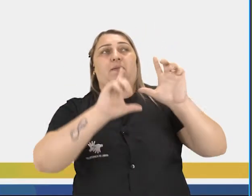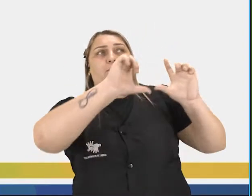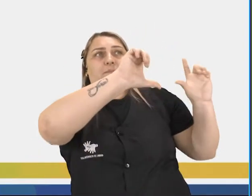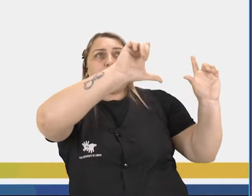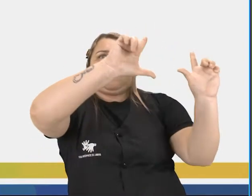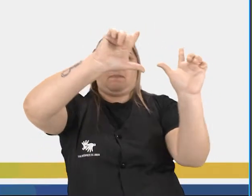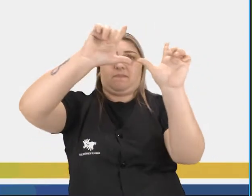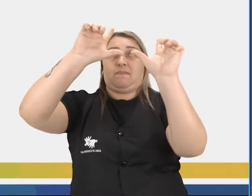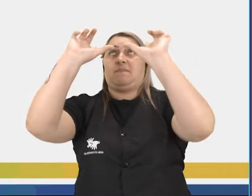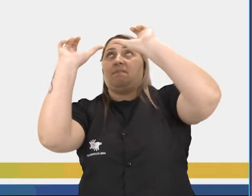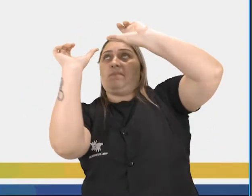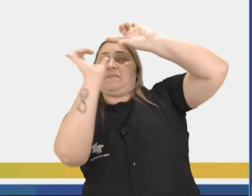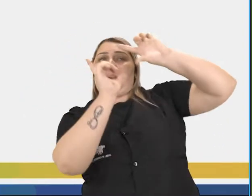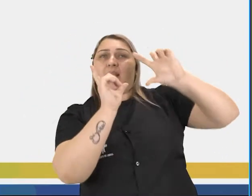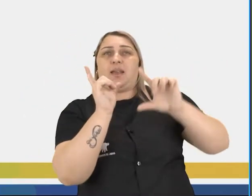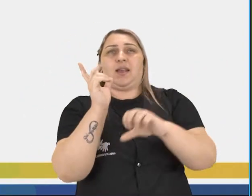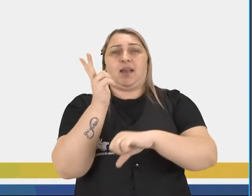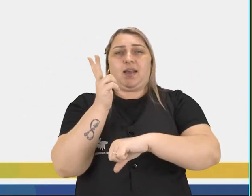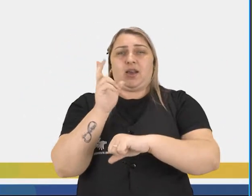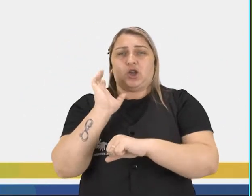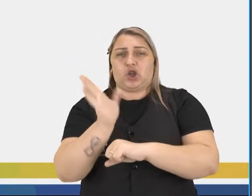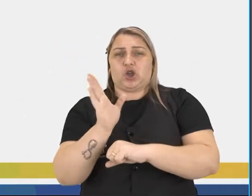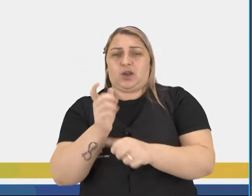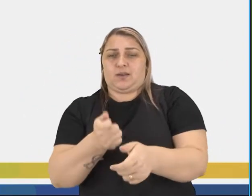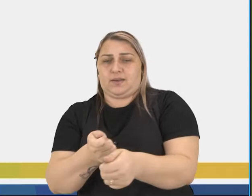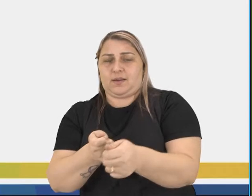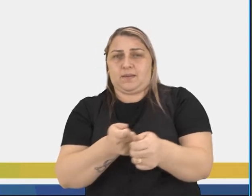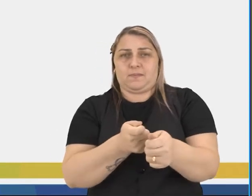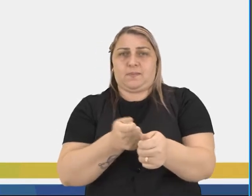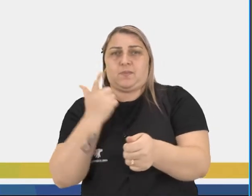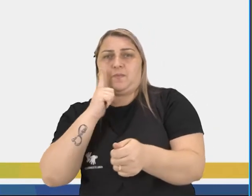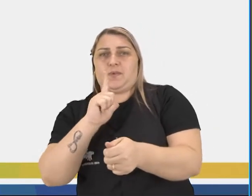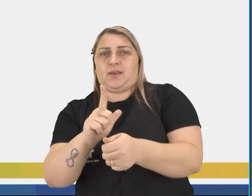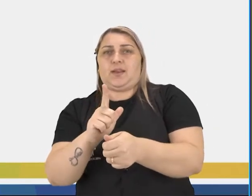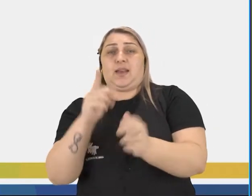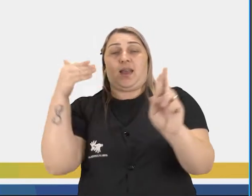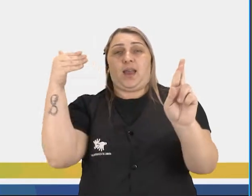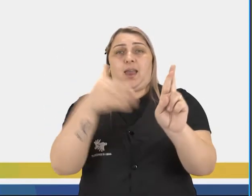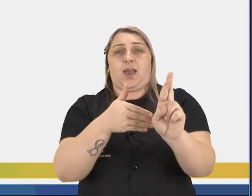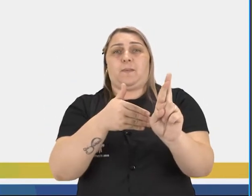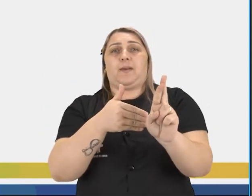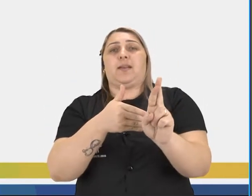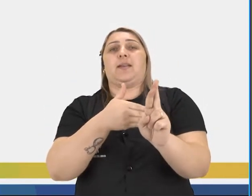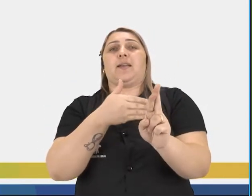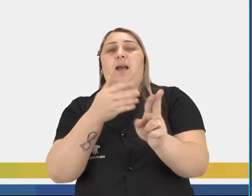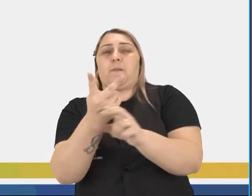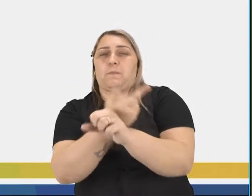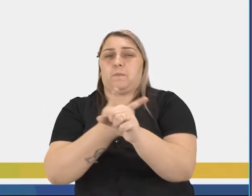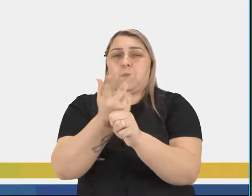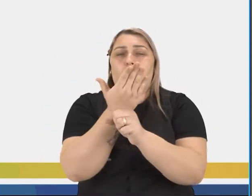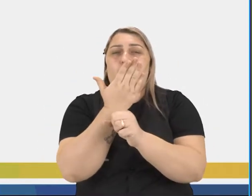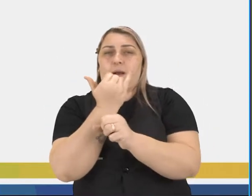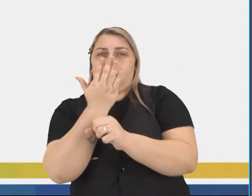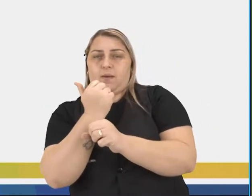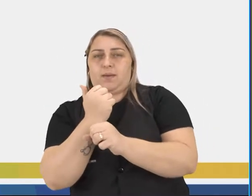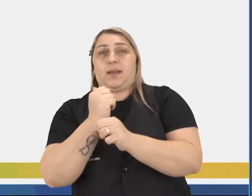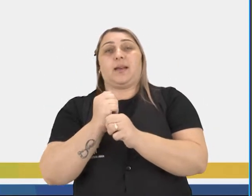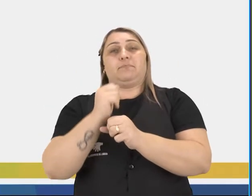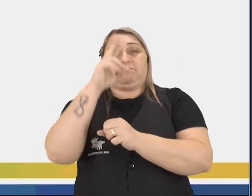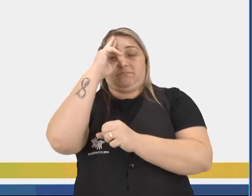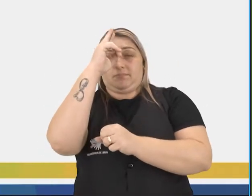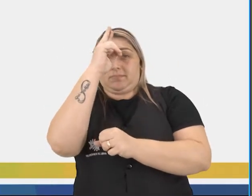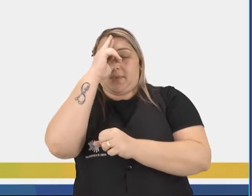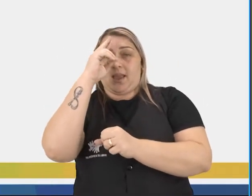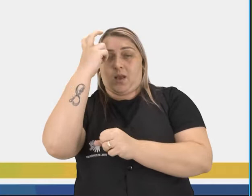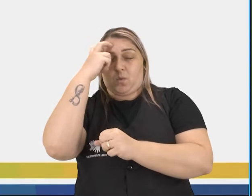subterrâneas, cenas de caças e rituais que representavam a caçada. Ou seja, segundo alguns historiadores, essas